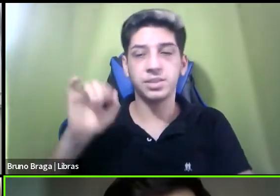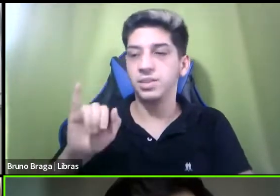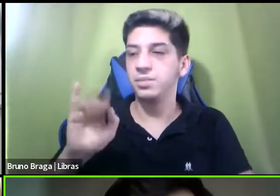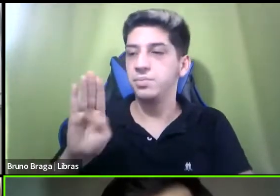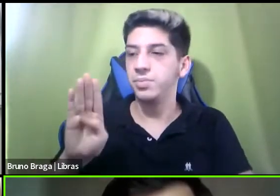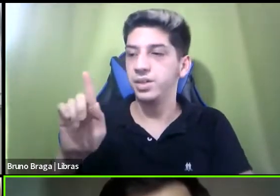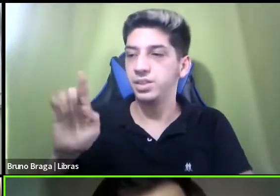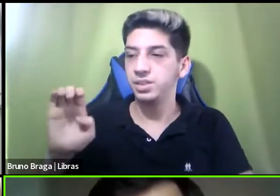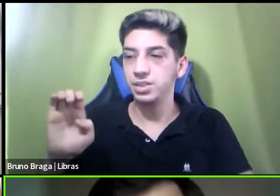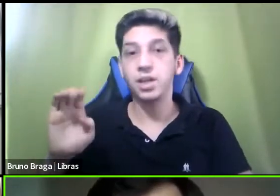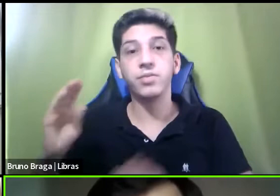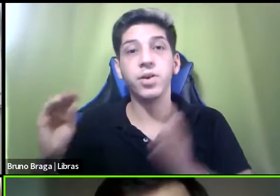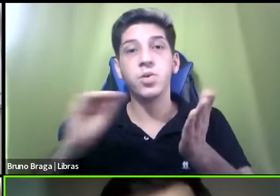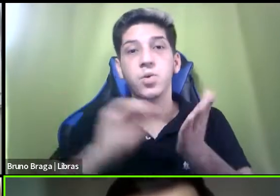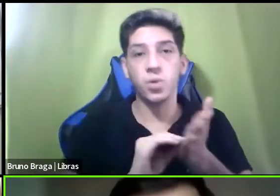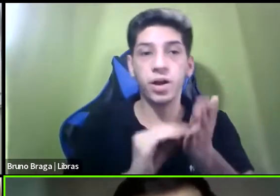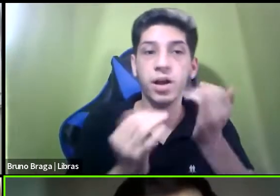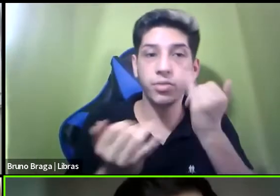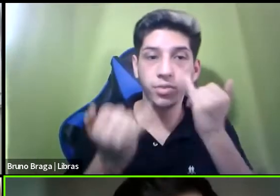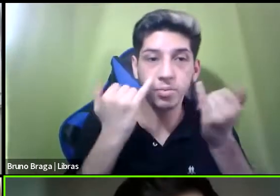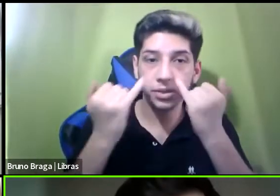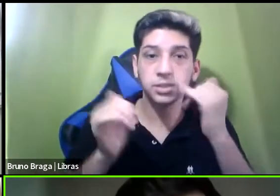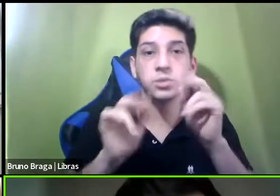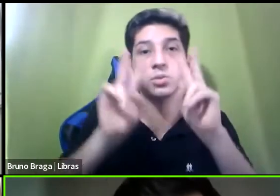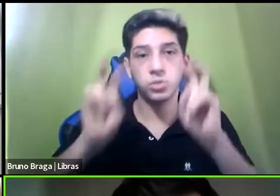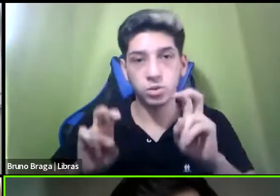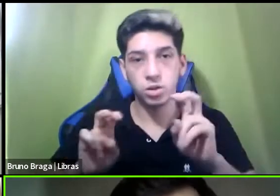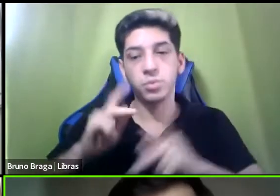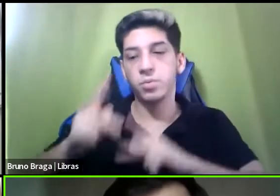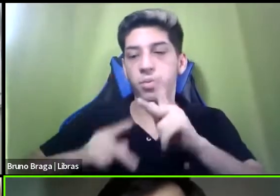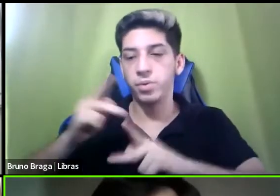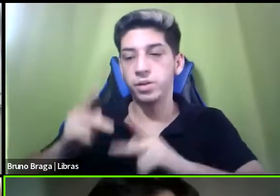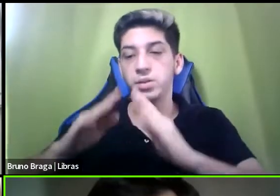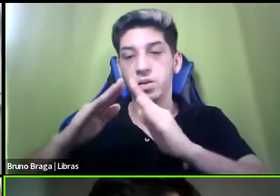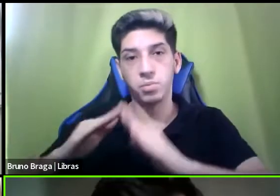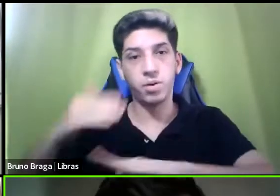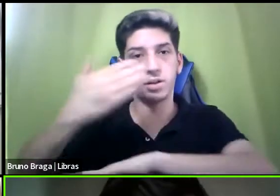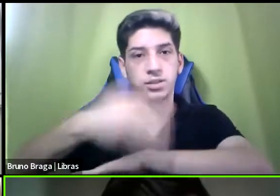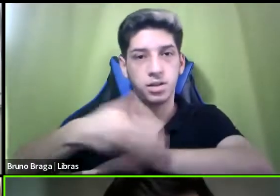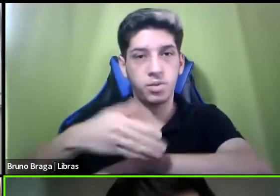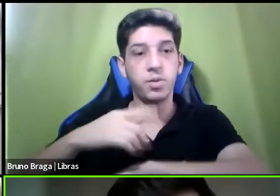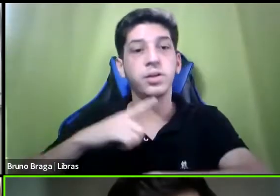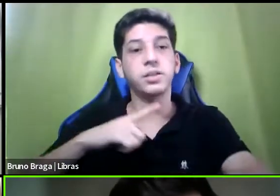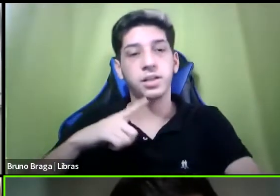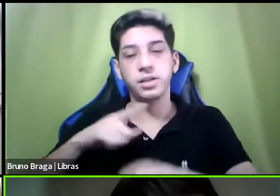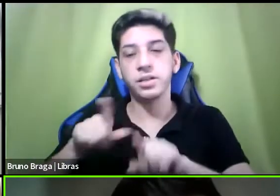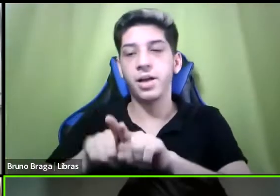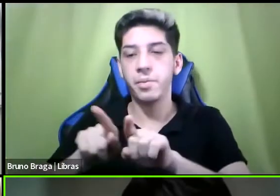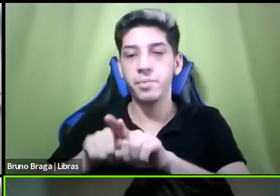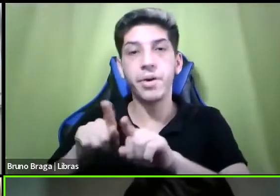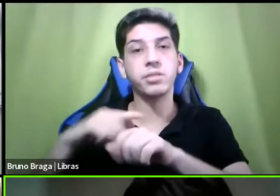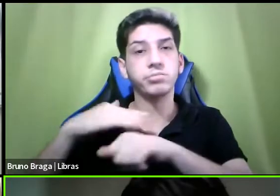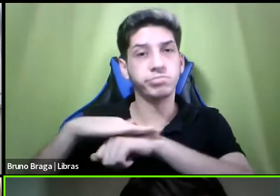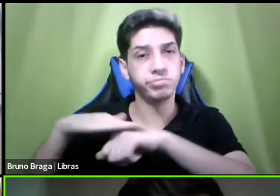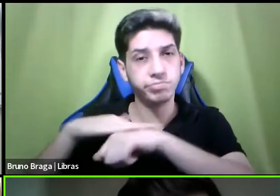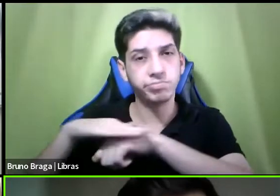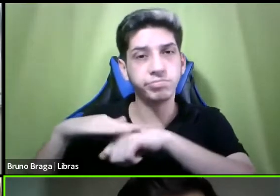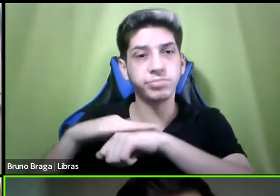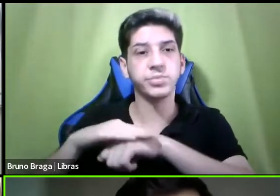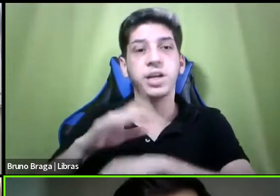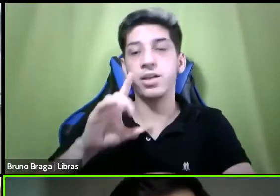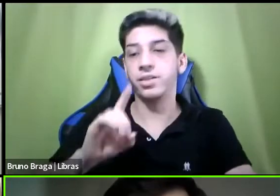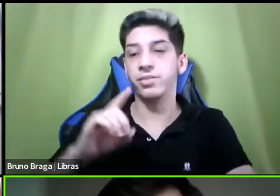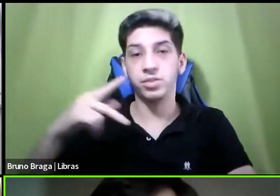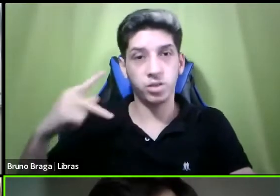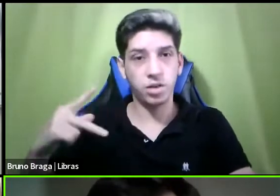alguma informação referente à população em situação de rua nós temos conversado e a defensoria pública da